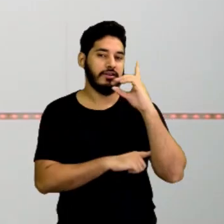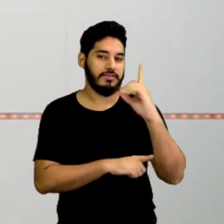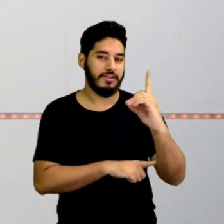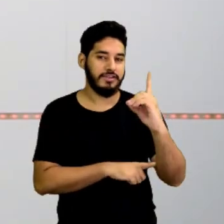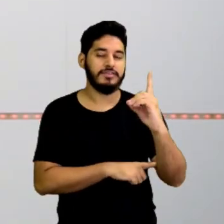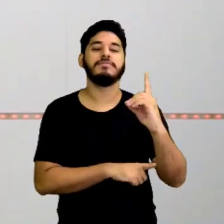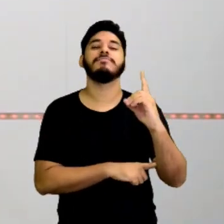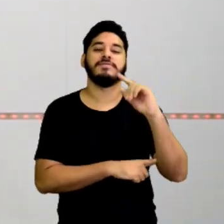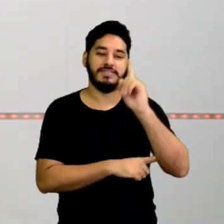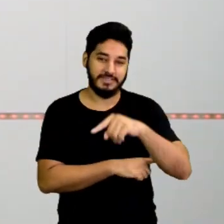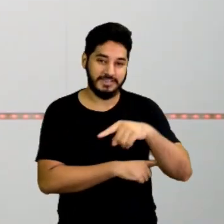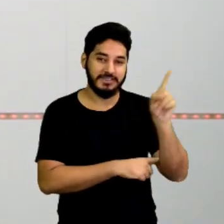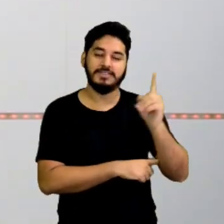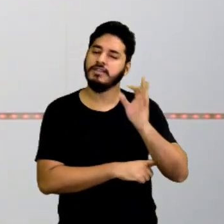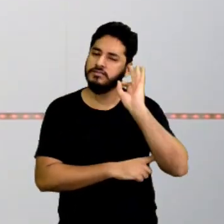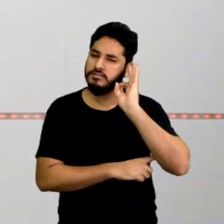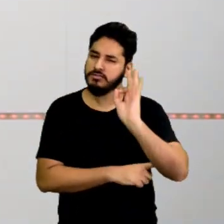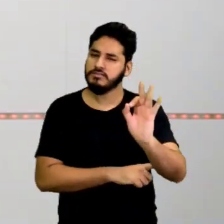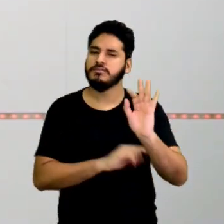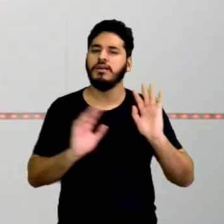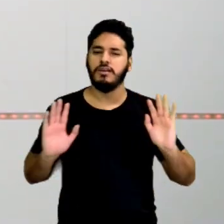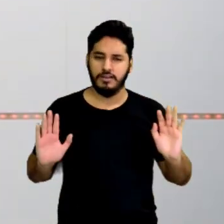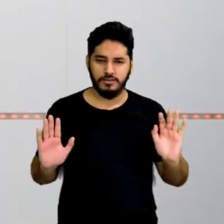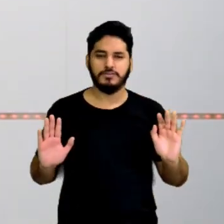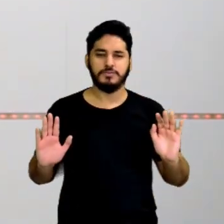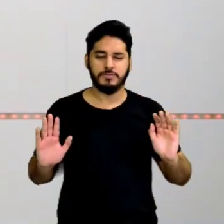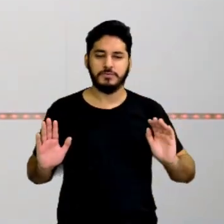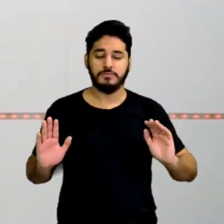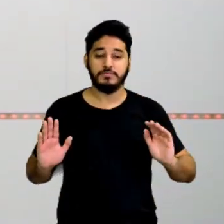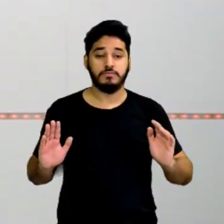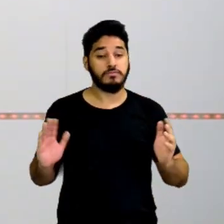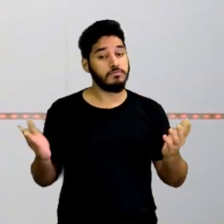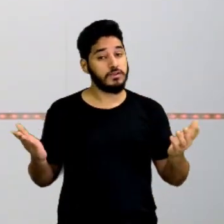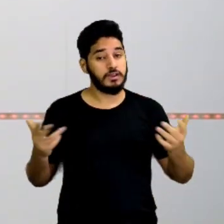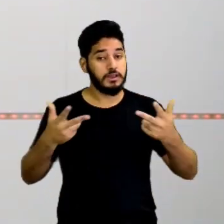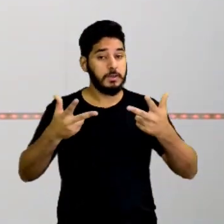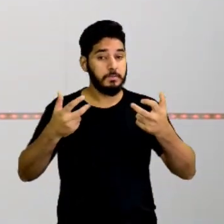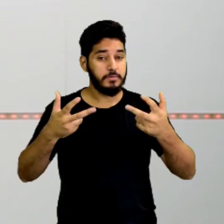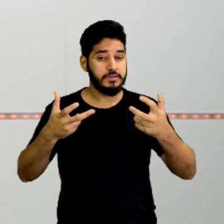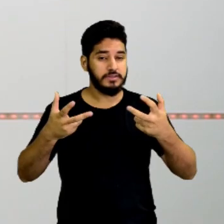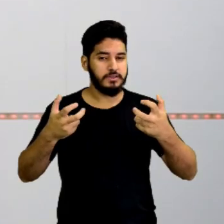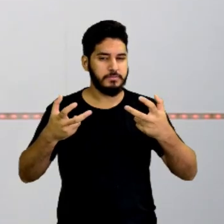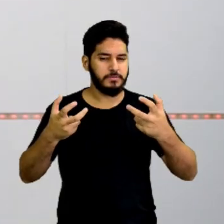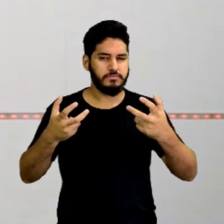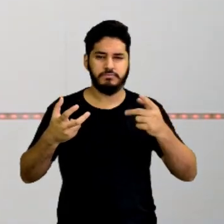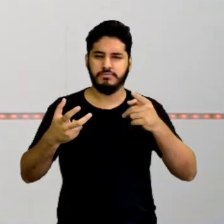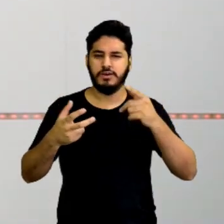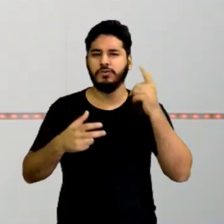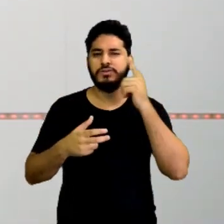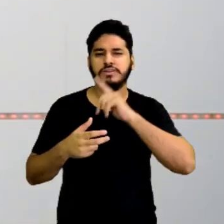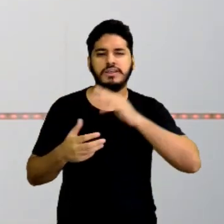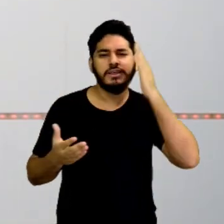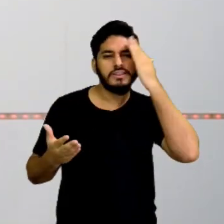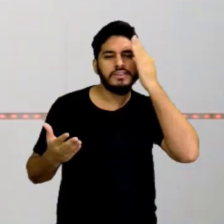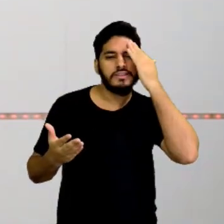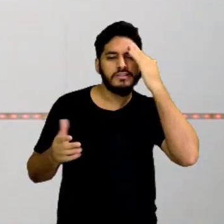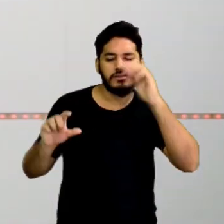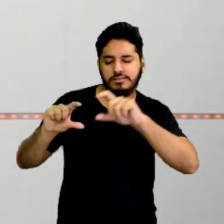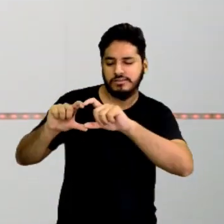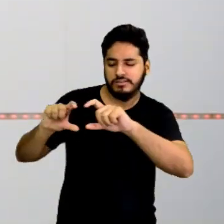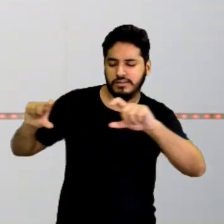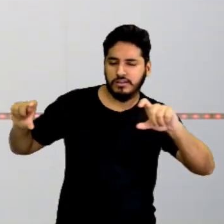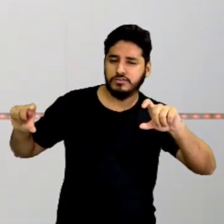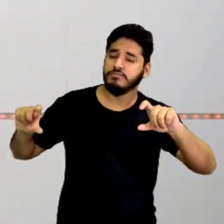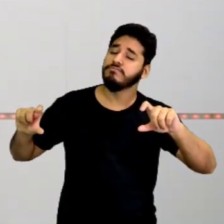uma tirinha. Exatamente. E percebam que, para interpretar essa tirinha, foi